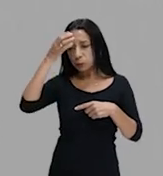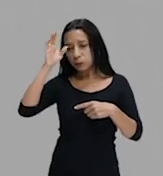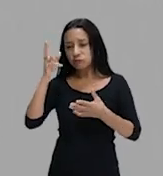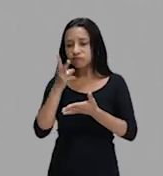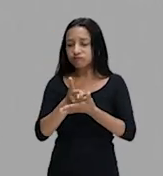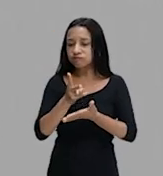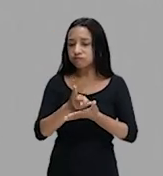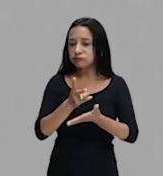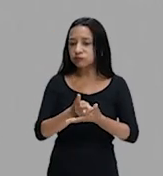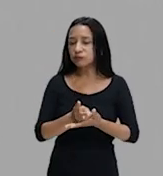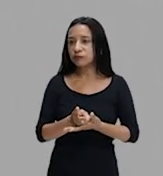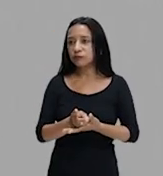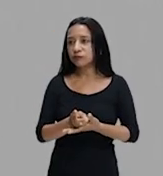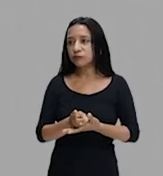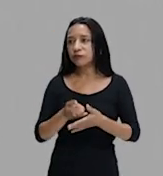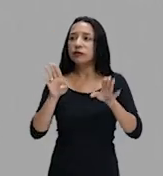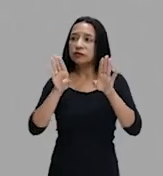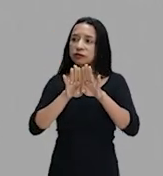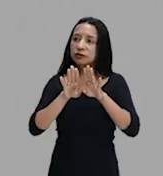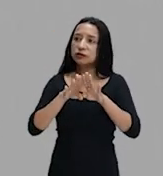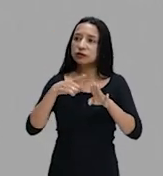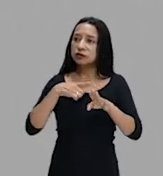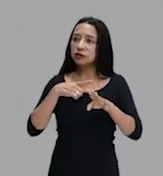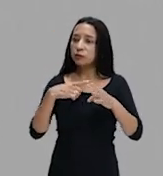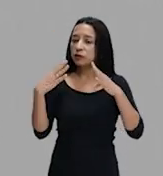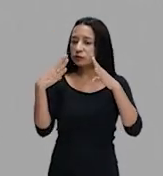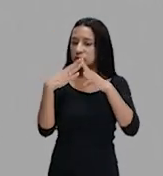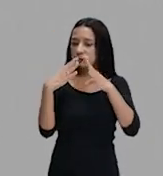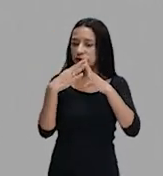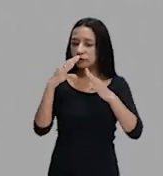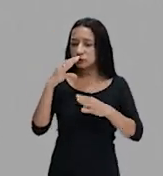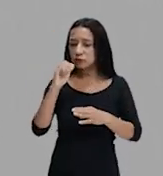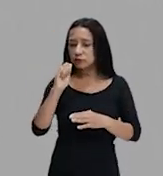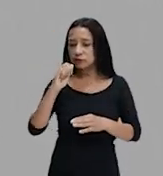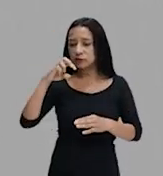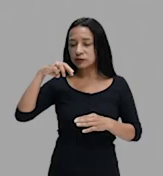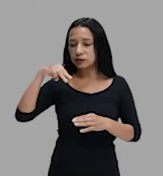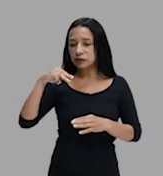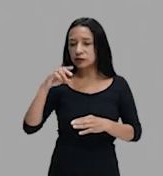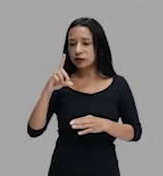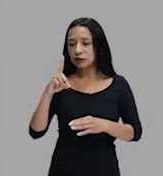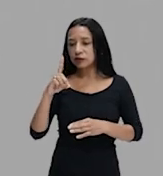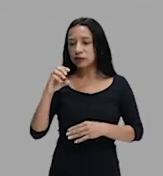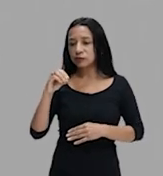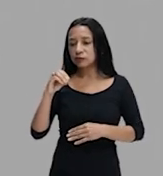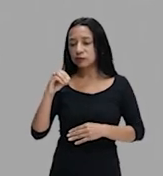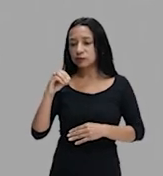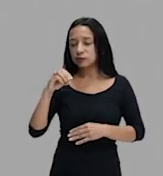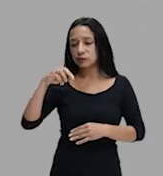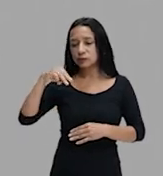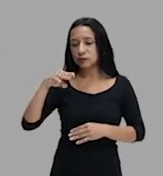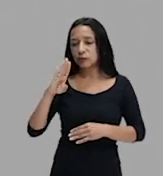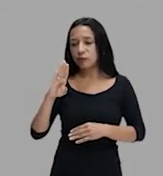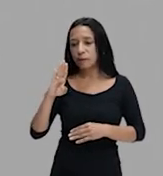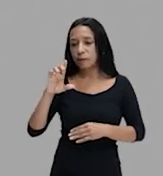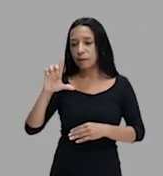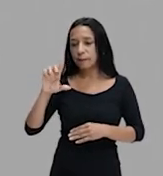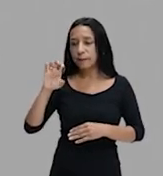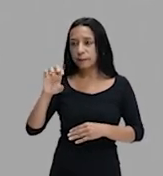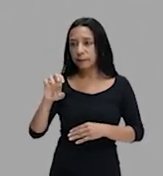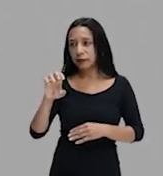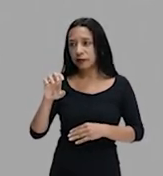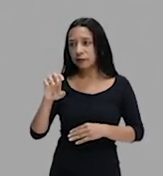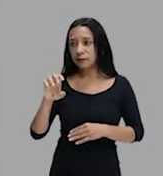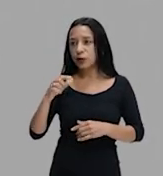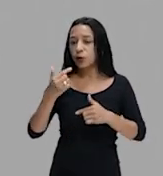os terreiros e casas de candomblé. isso vem a partir desses negros que vão lutar ainda no Primeiro Reinado para